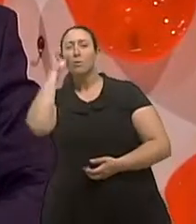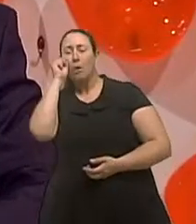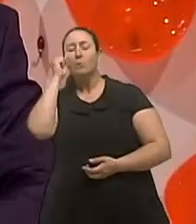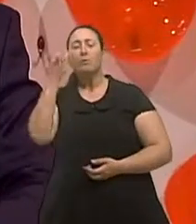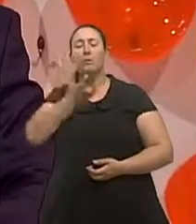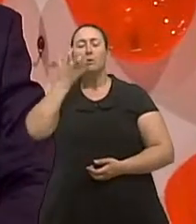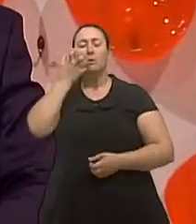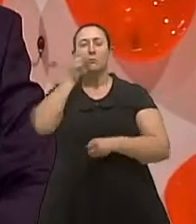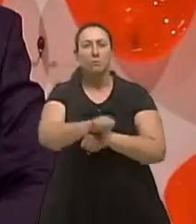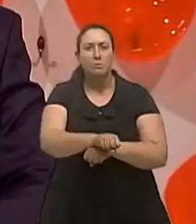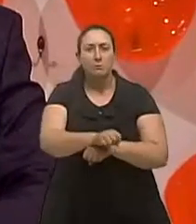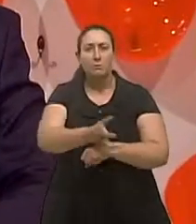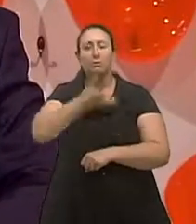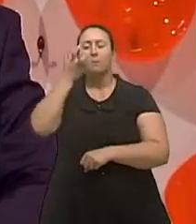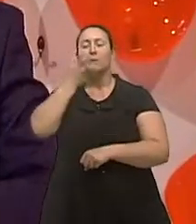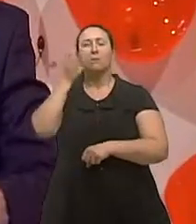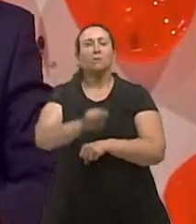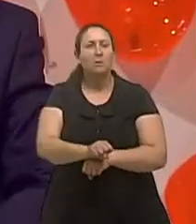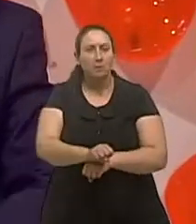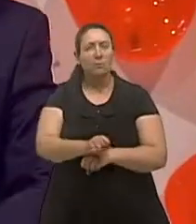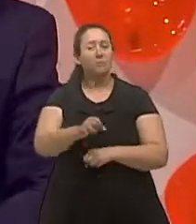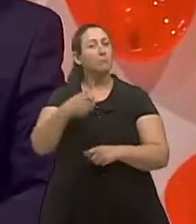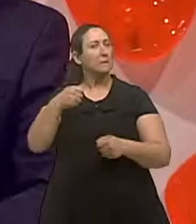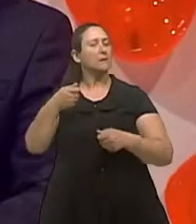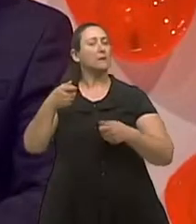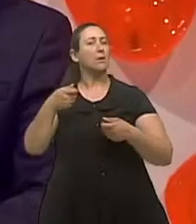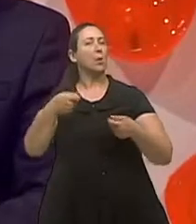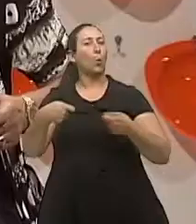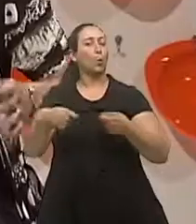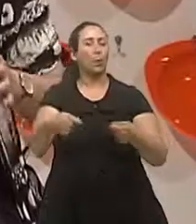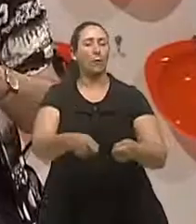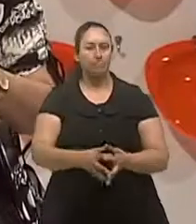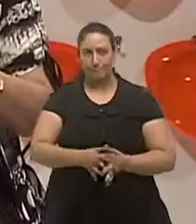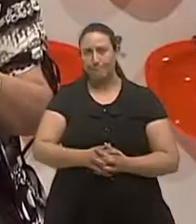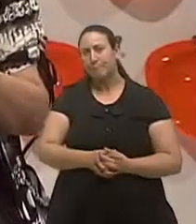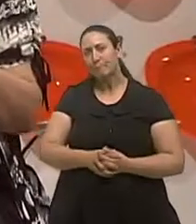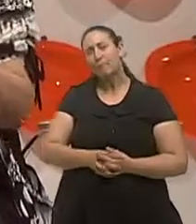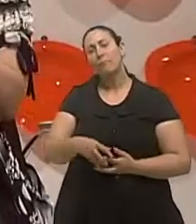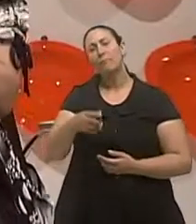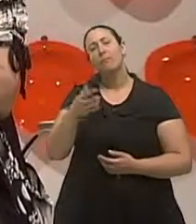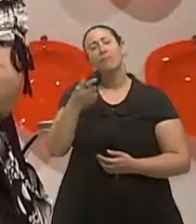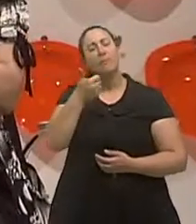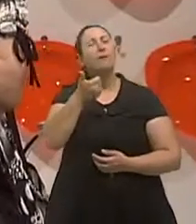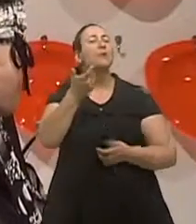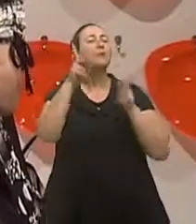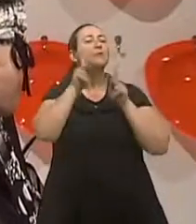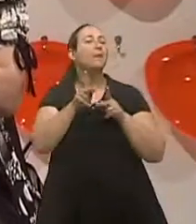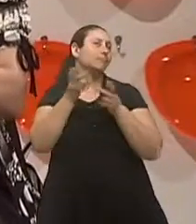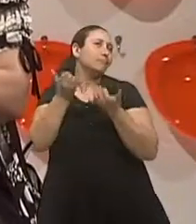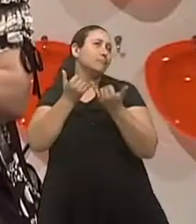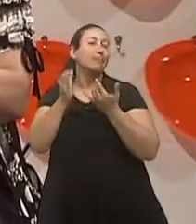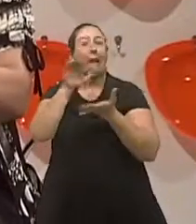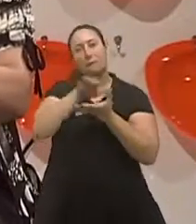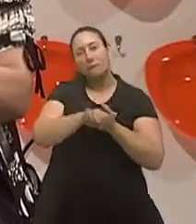e isso tem que também de alguma forma ter que ser controlado claro agora eu quero lhe perguntar o seguinte e o parceiro ou a parceira que